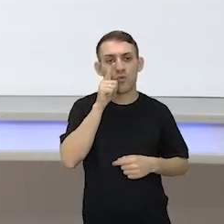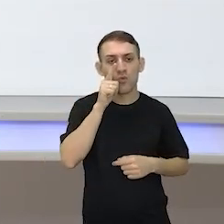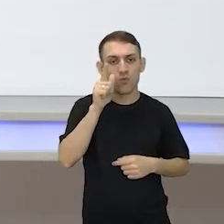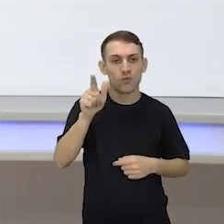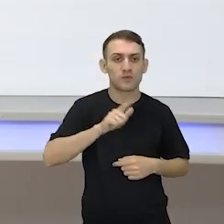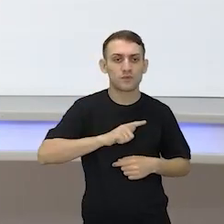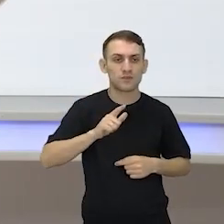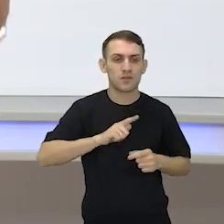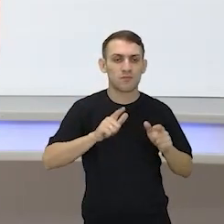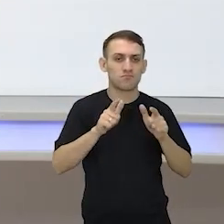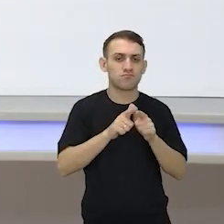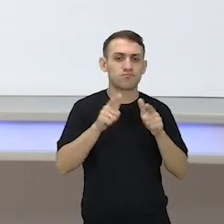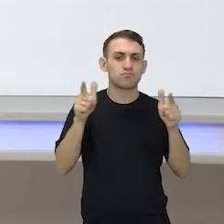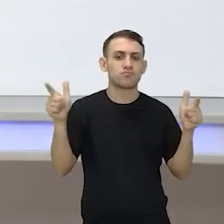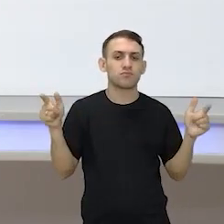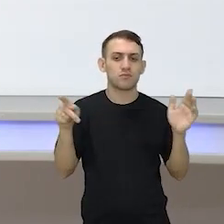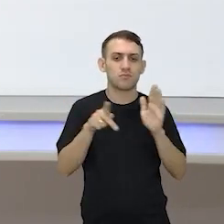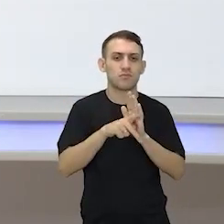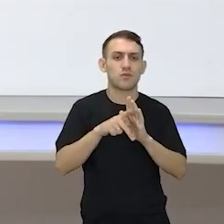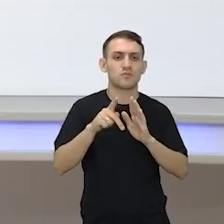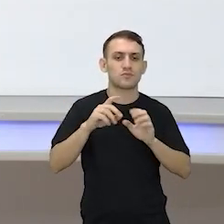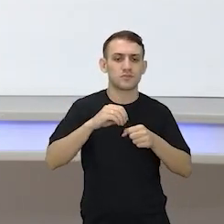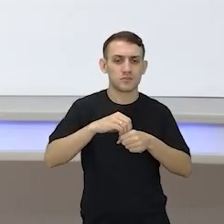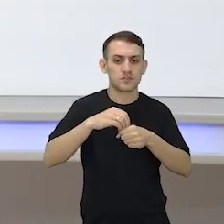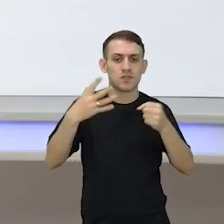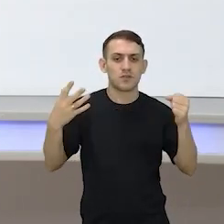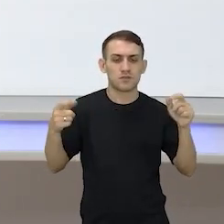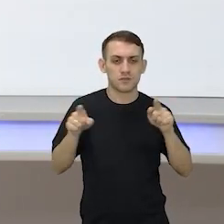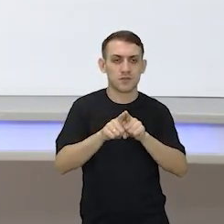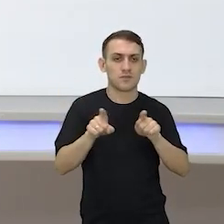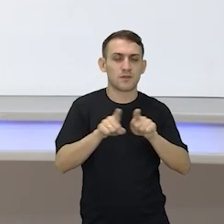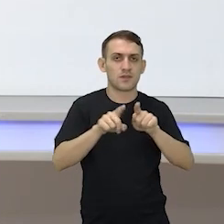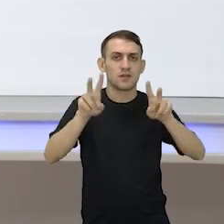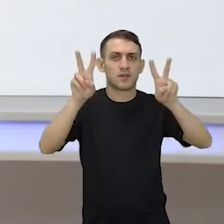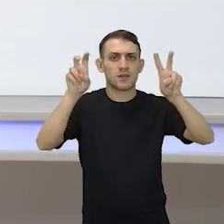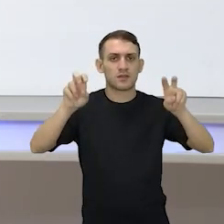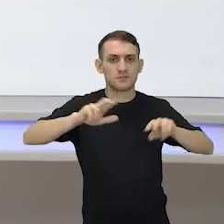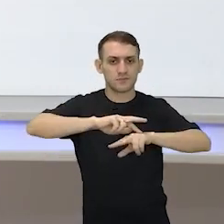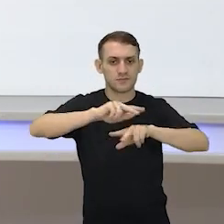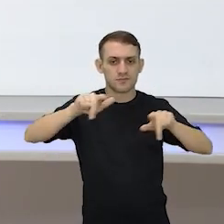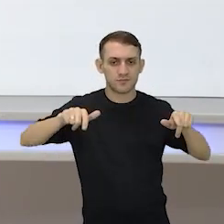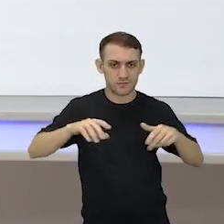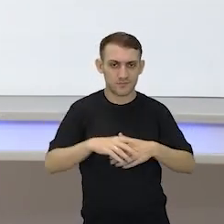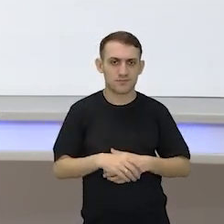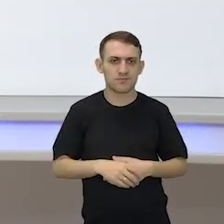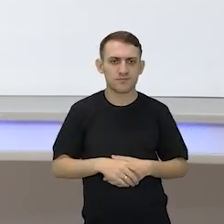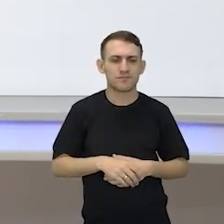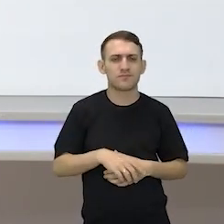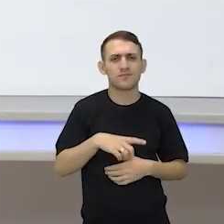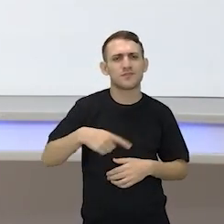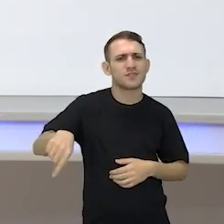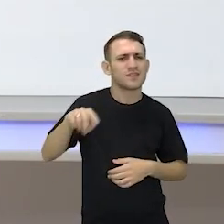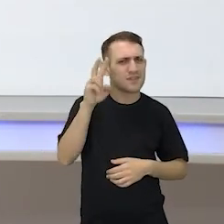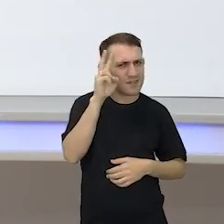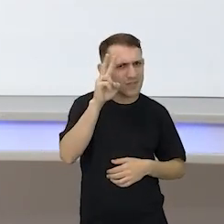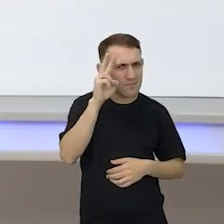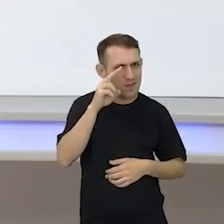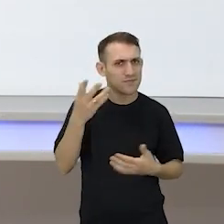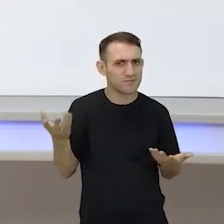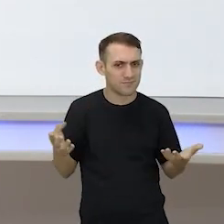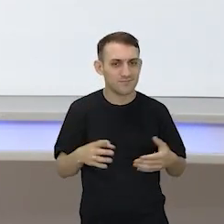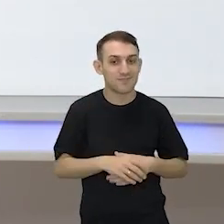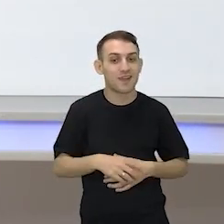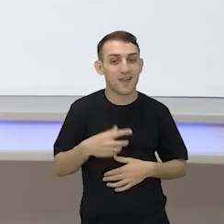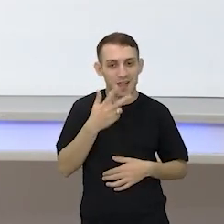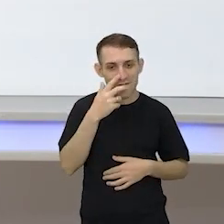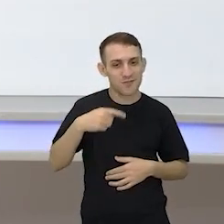amplitude de conteúdos e temas. Olha só, você estava lembrado disso? Eu